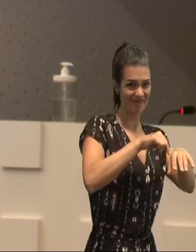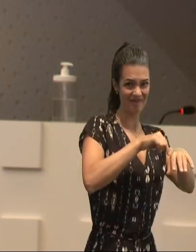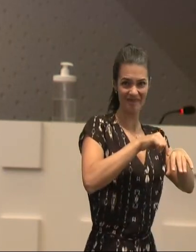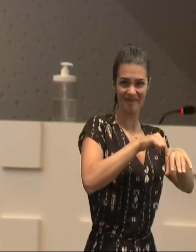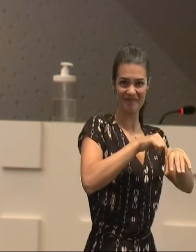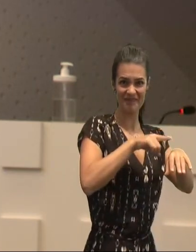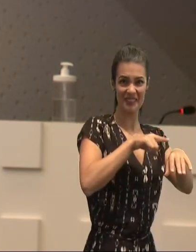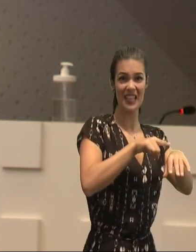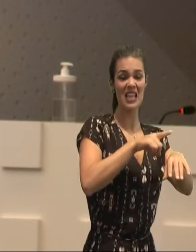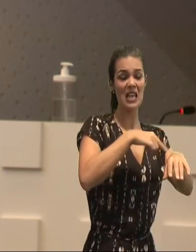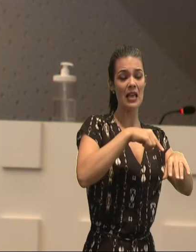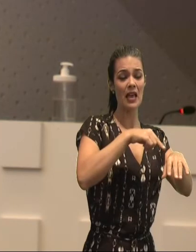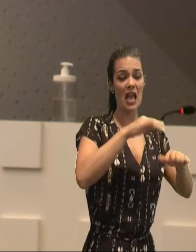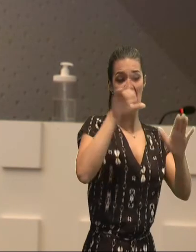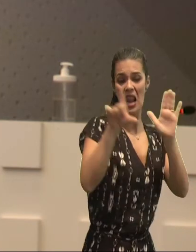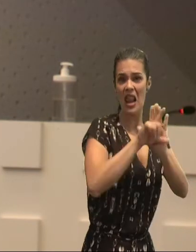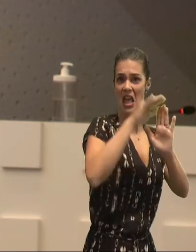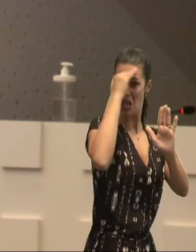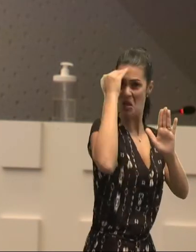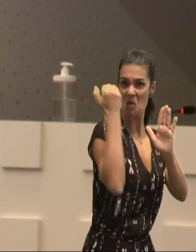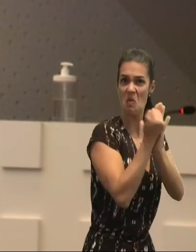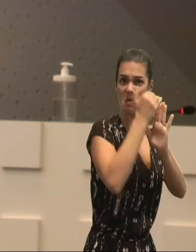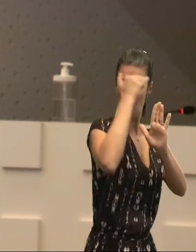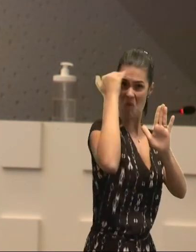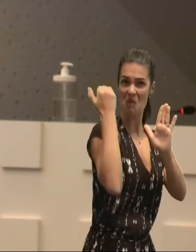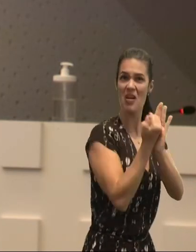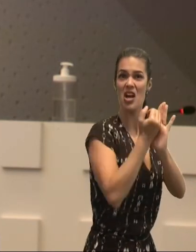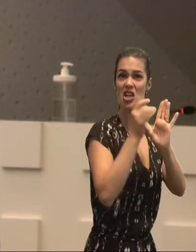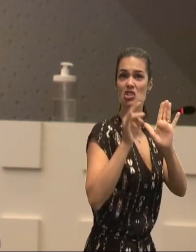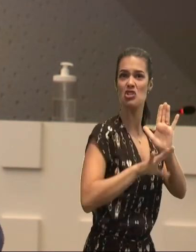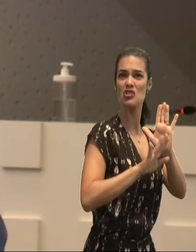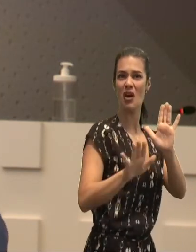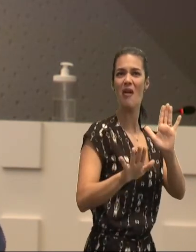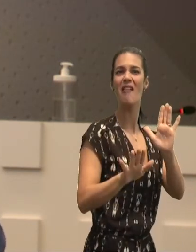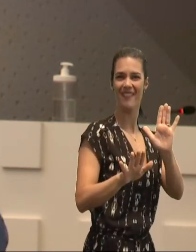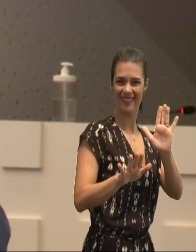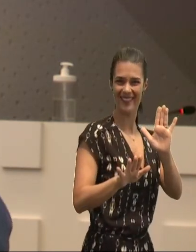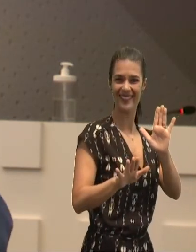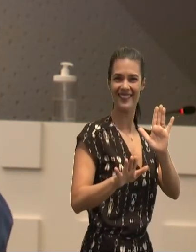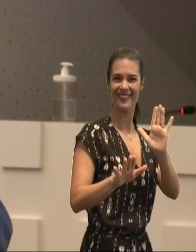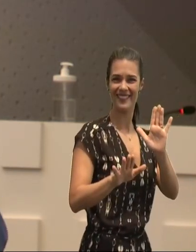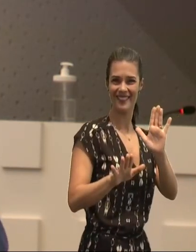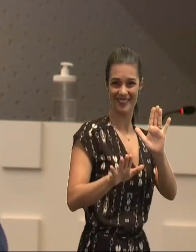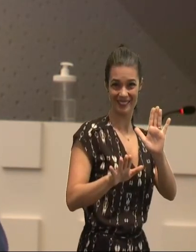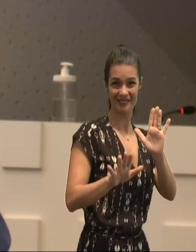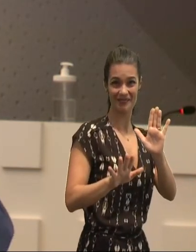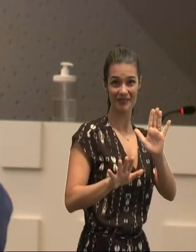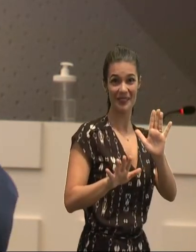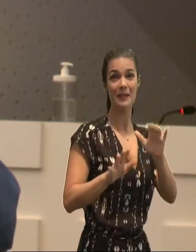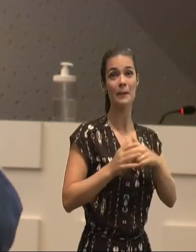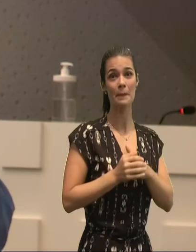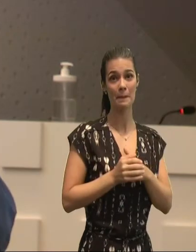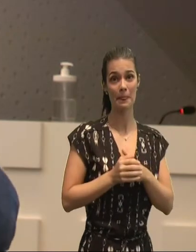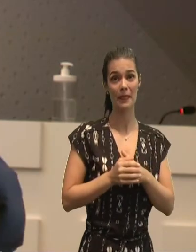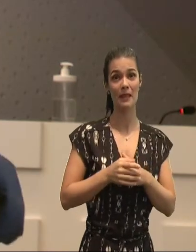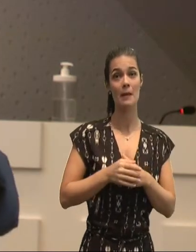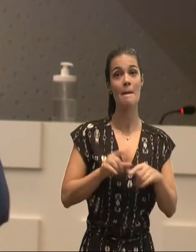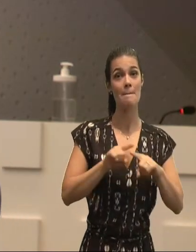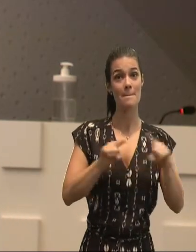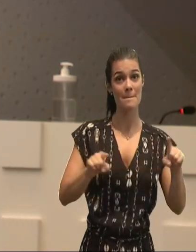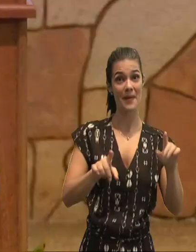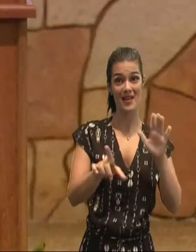circuncidardes, somente, para não serem perseguidos, por causa da cruz de Cristo, sabe o que esses,